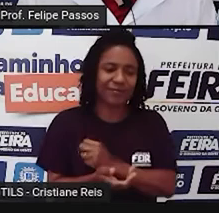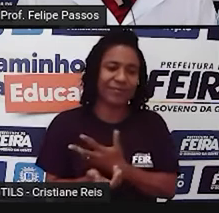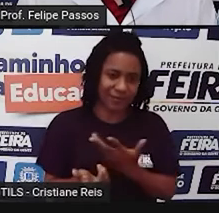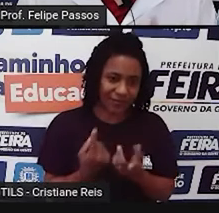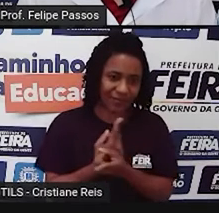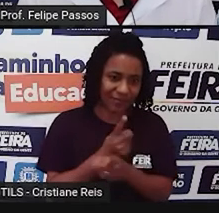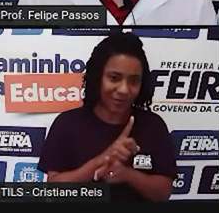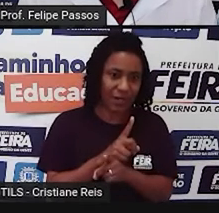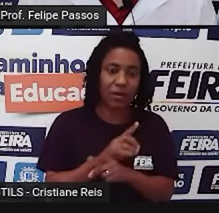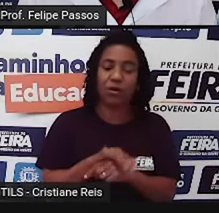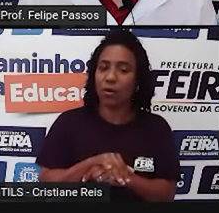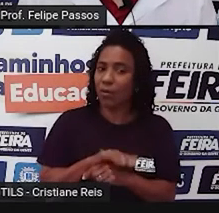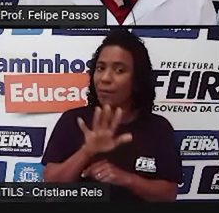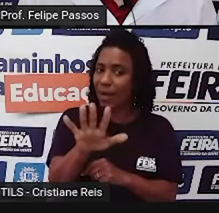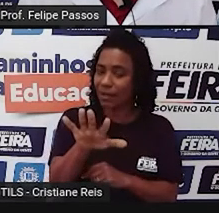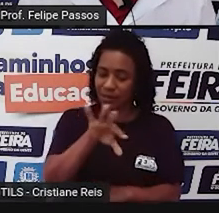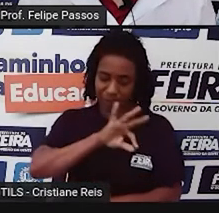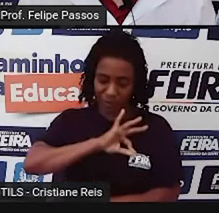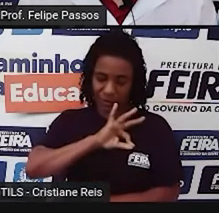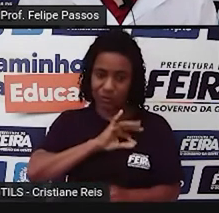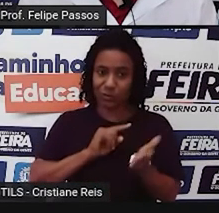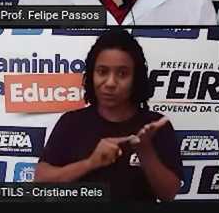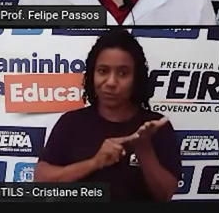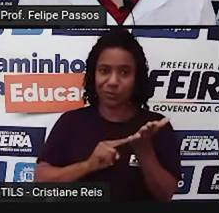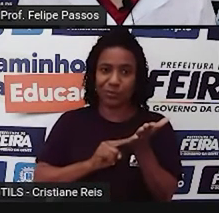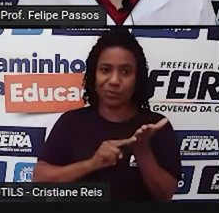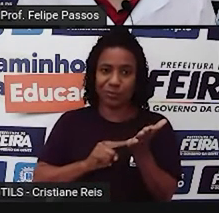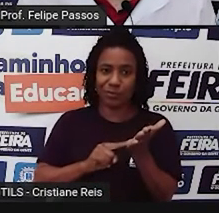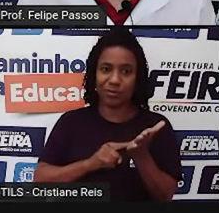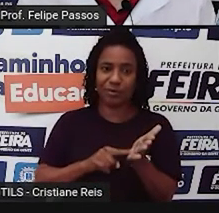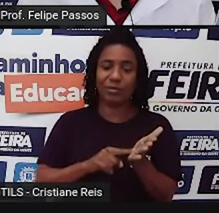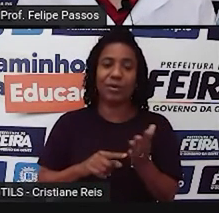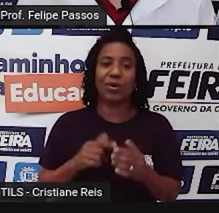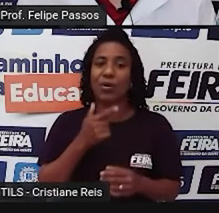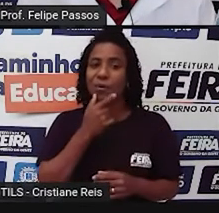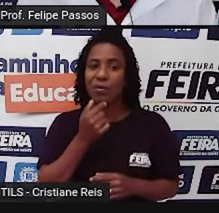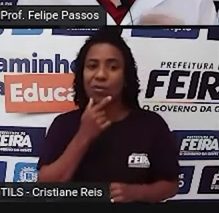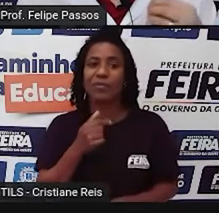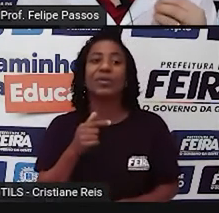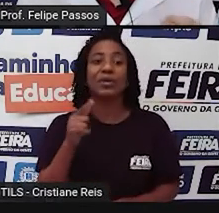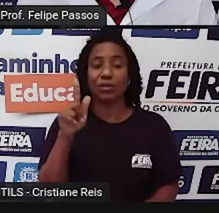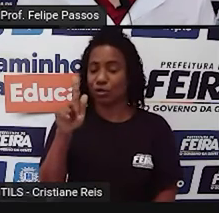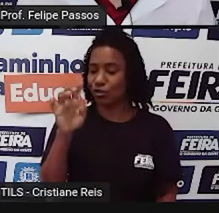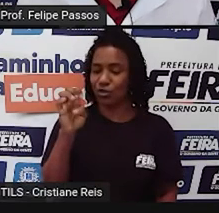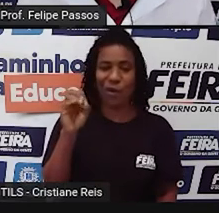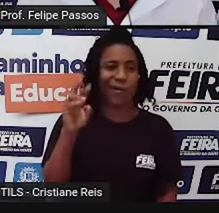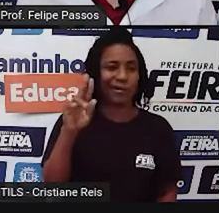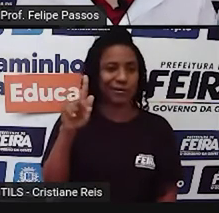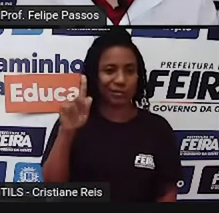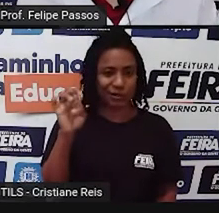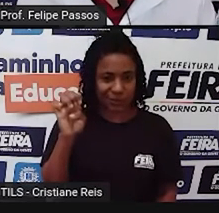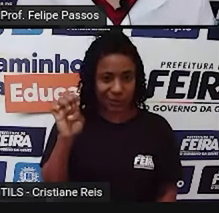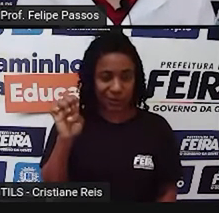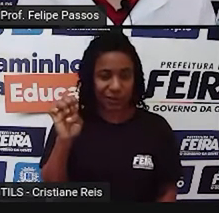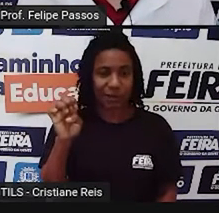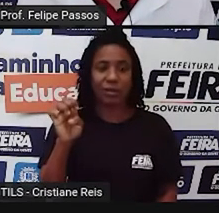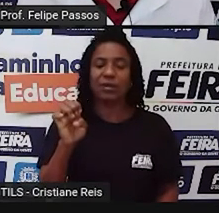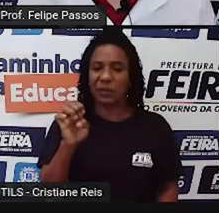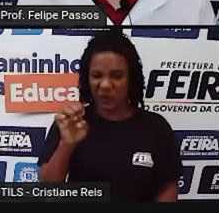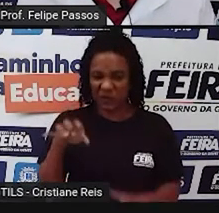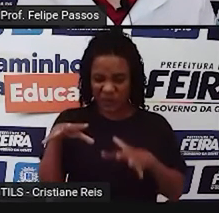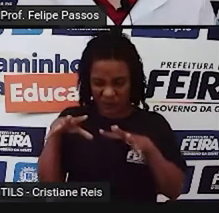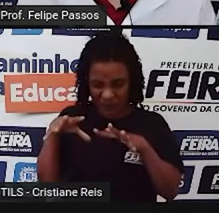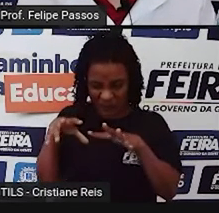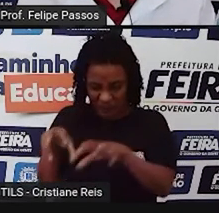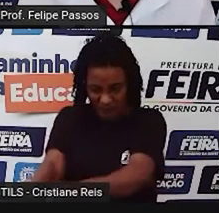foi exagerada. O policial, após o George Floyd ter se rendido, se ajoelhou sobre o pescoço de George